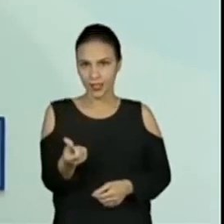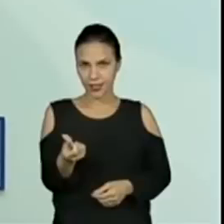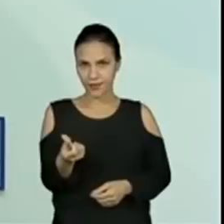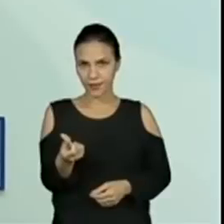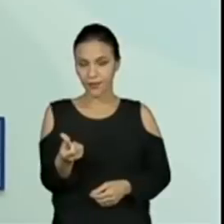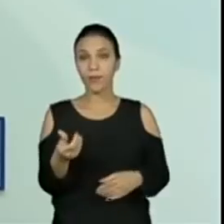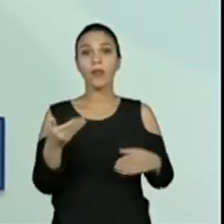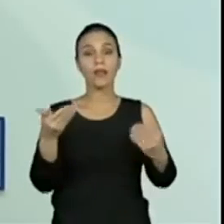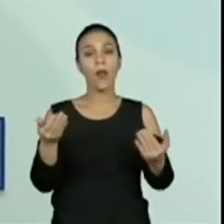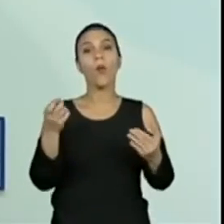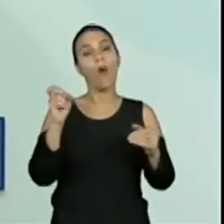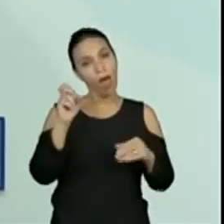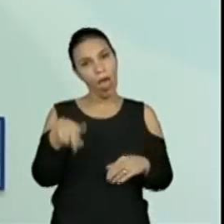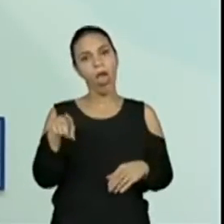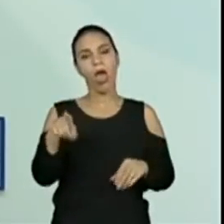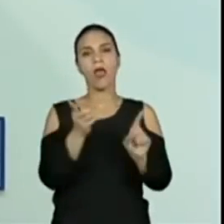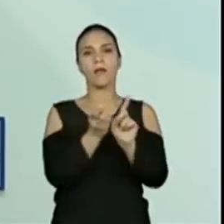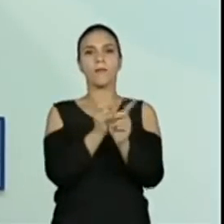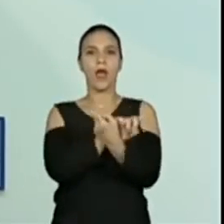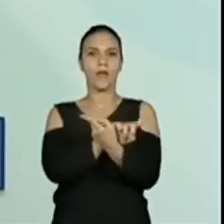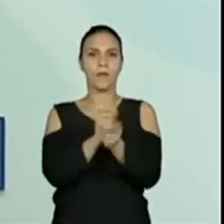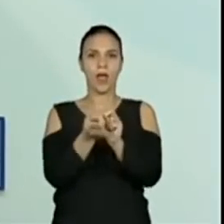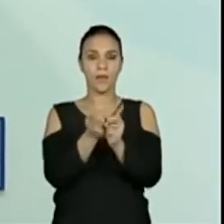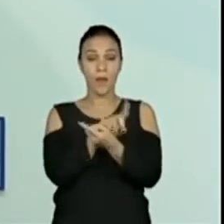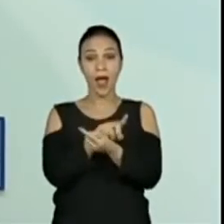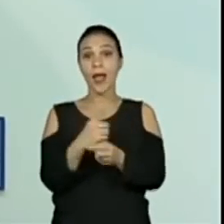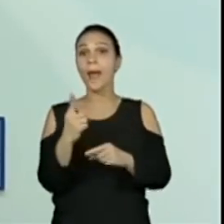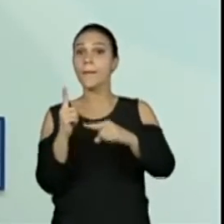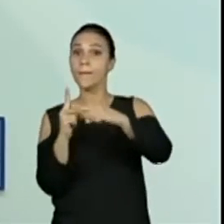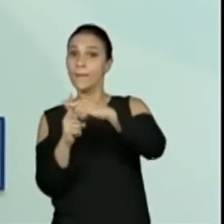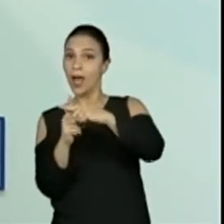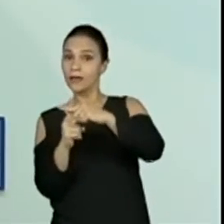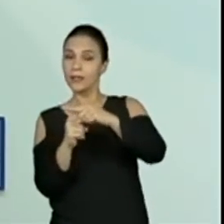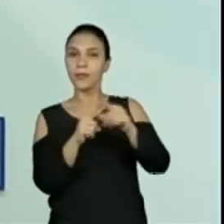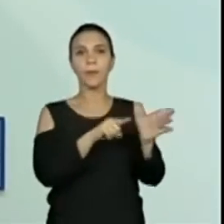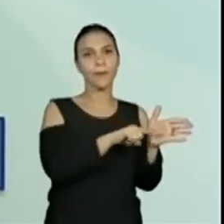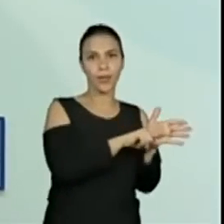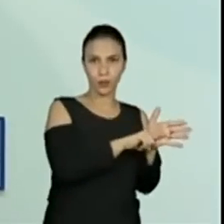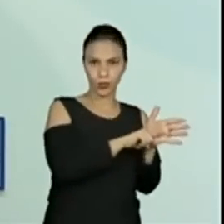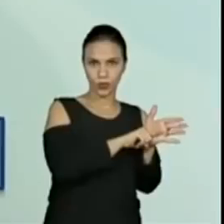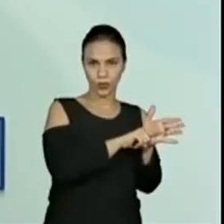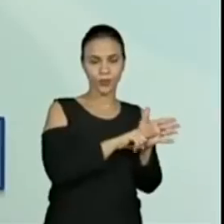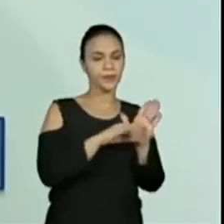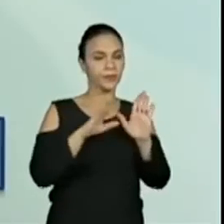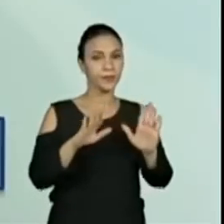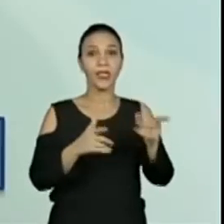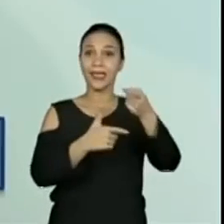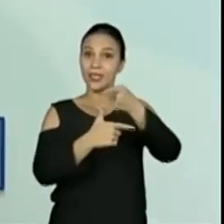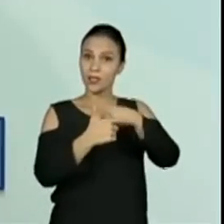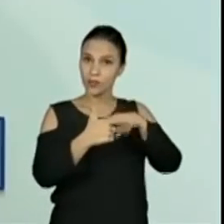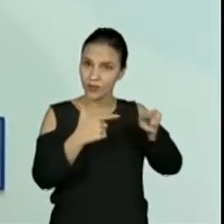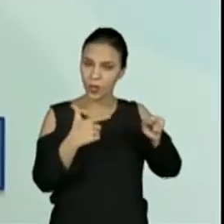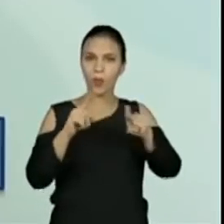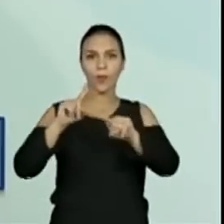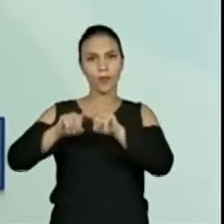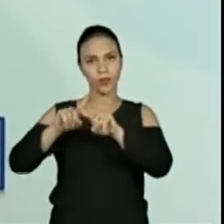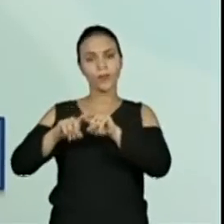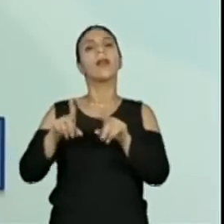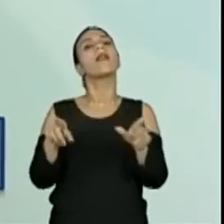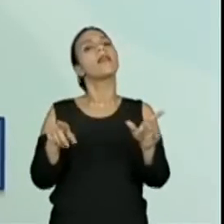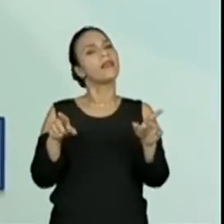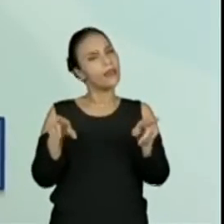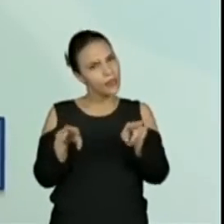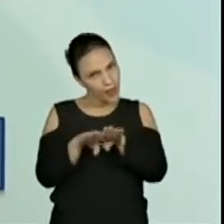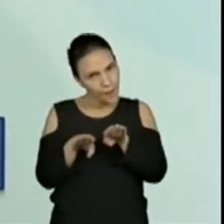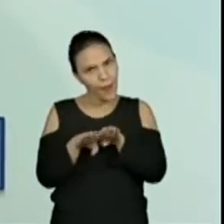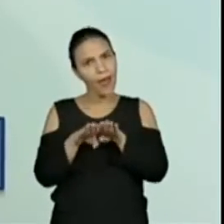operações inversas de adição e subtração. A gente sabe também que a divisão e a multiplicação também são